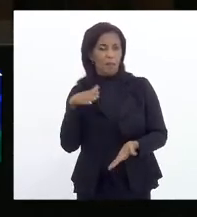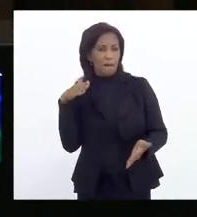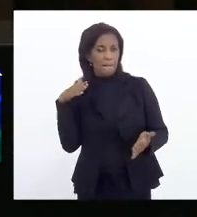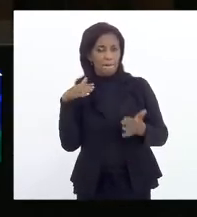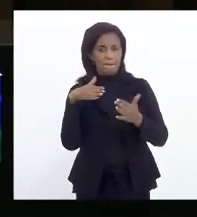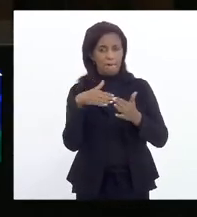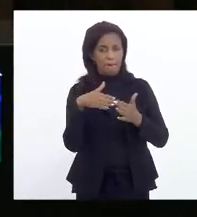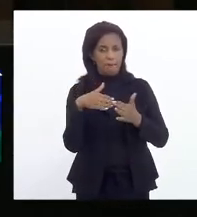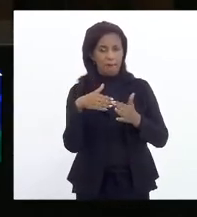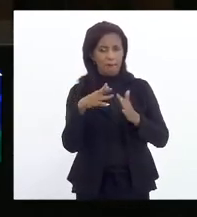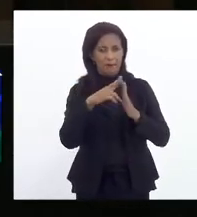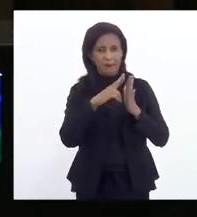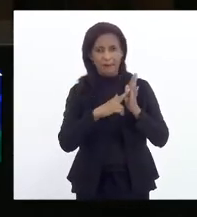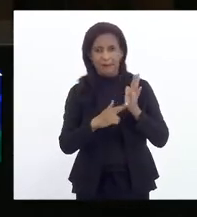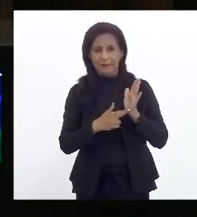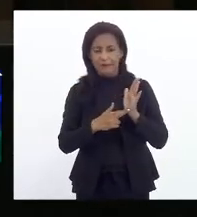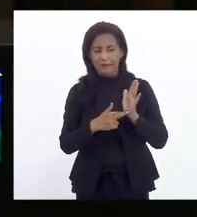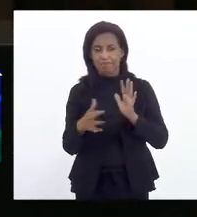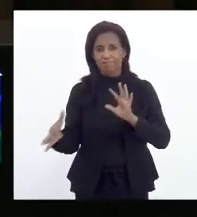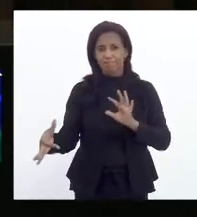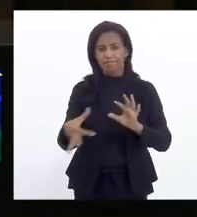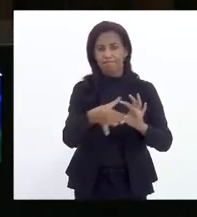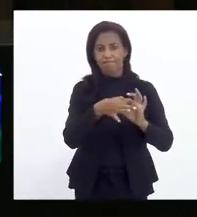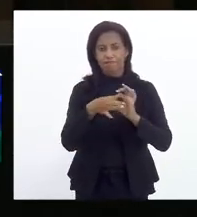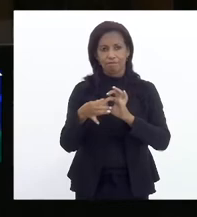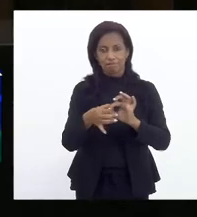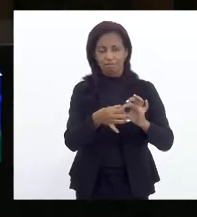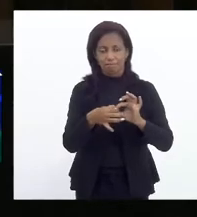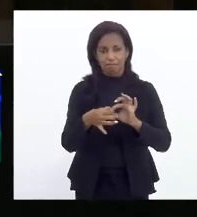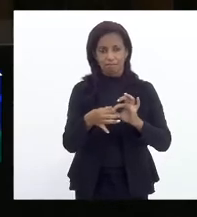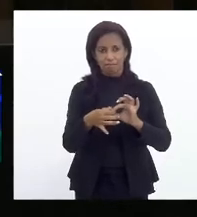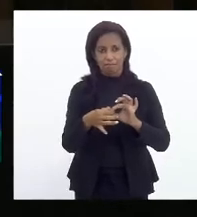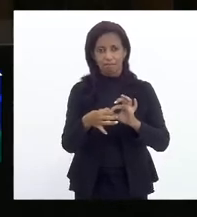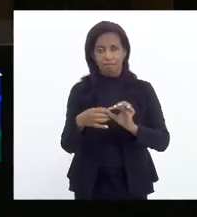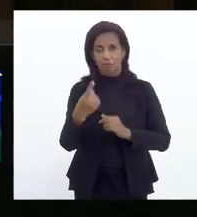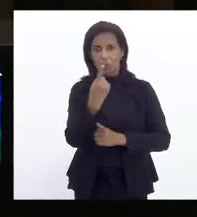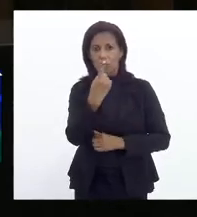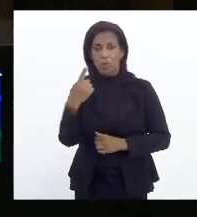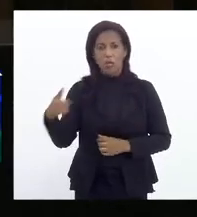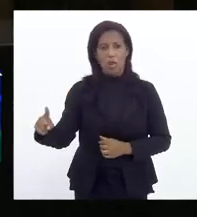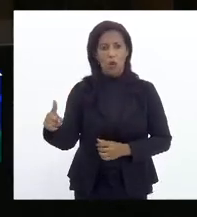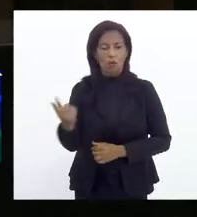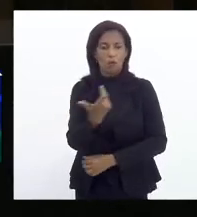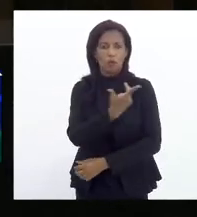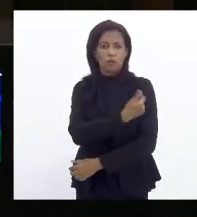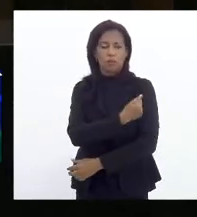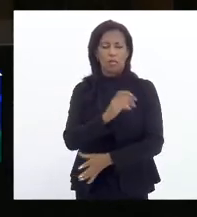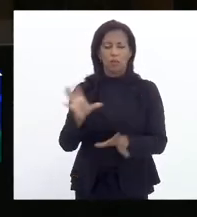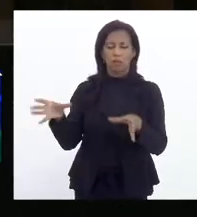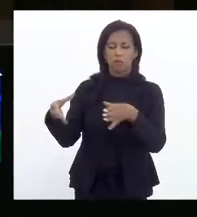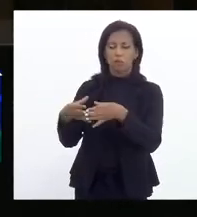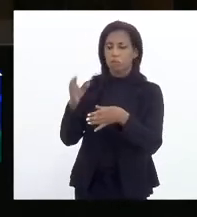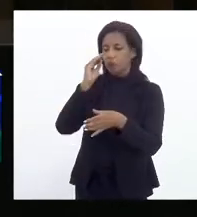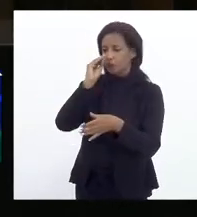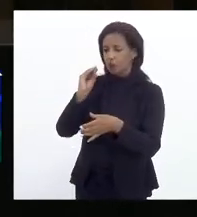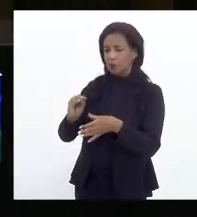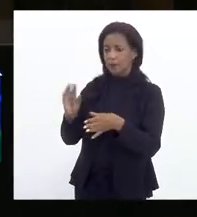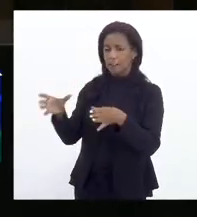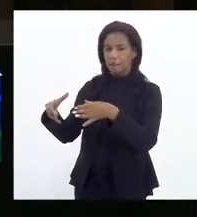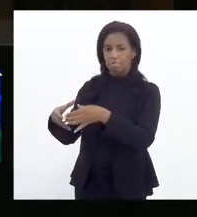-regra que está associada ao estigma do não vacinado. É o que